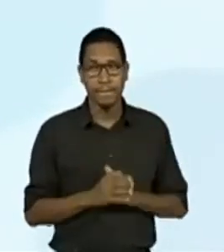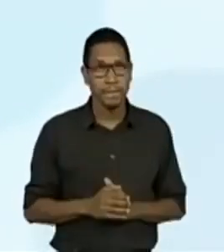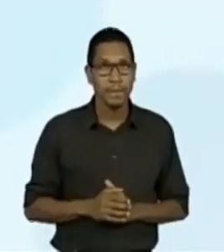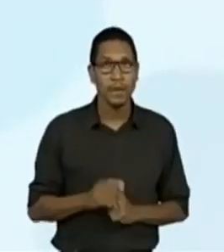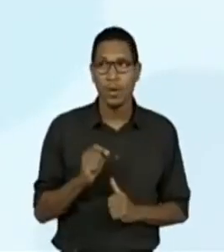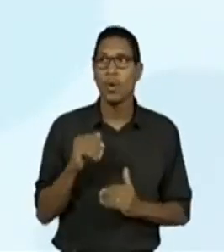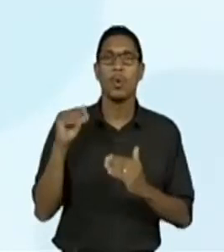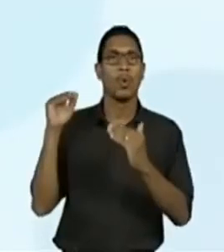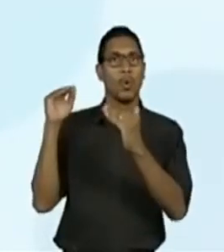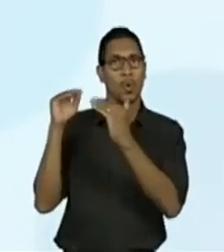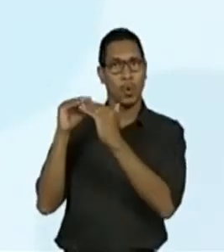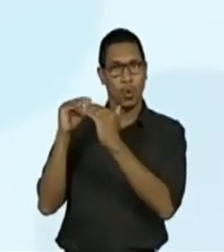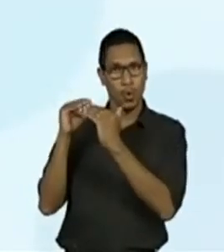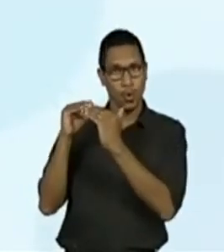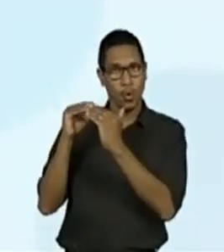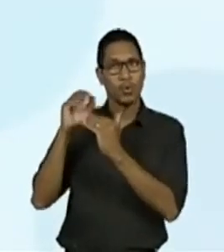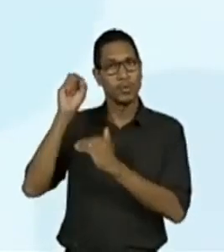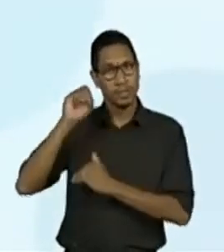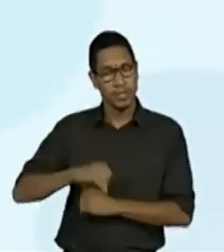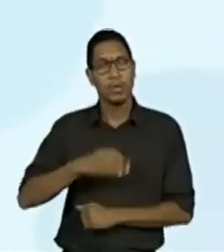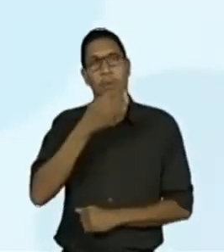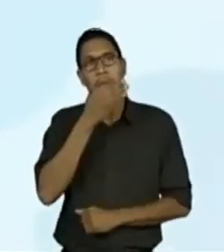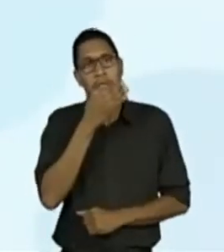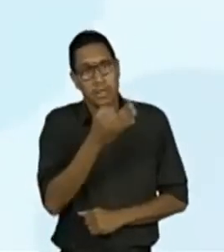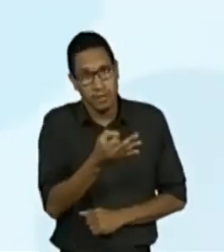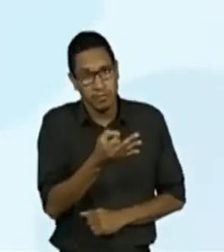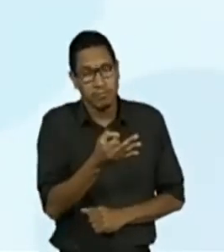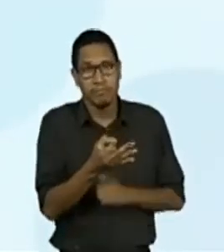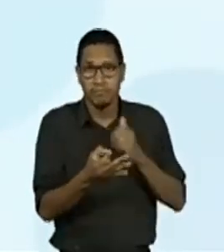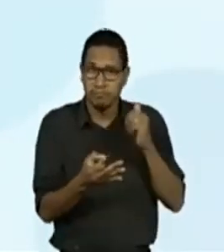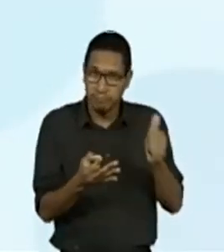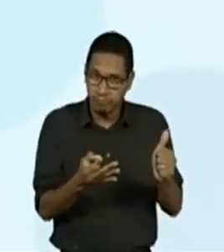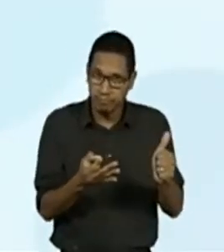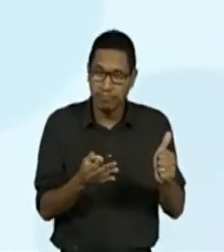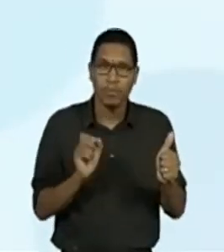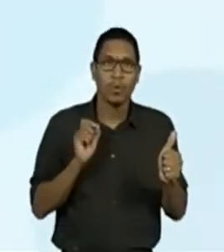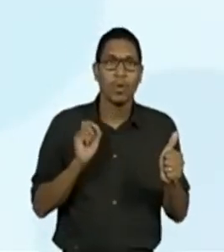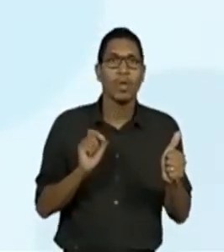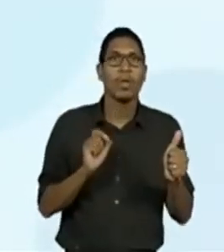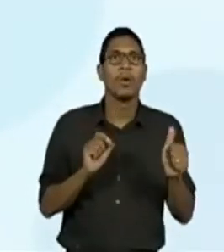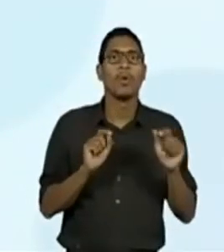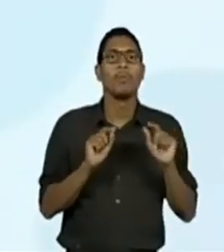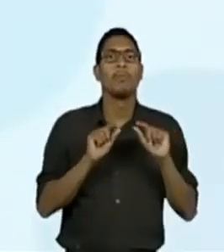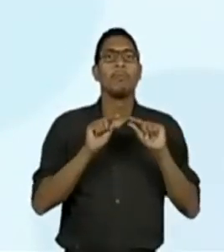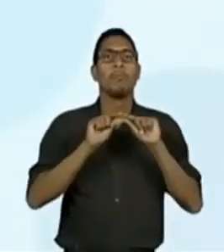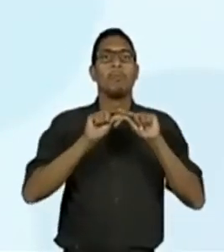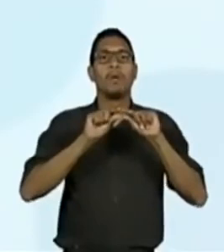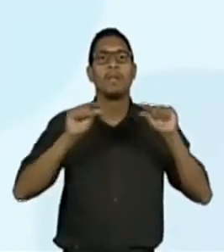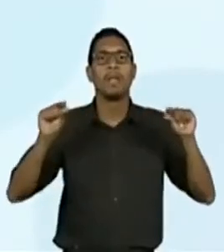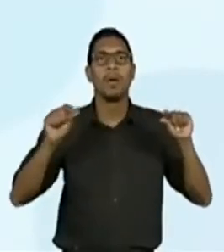concordo com sua opinião. Aí eu destaquei opinião de quem?